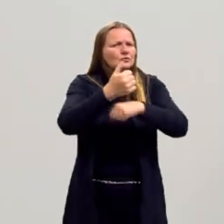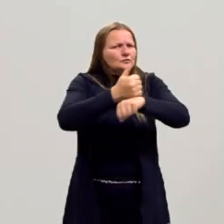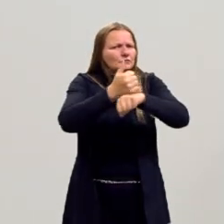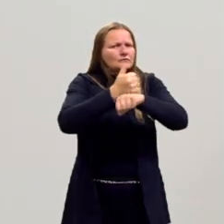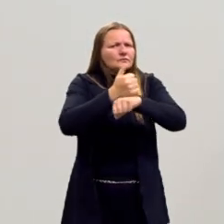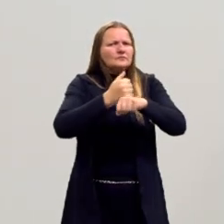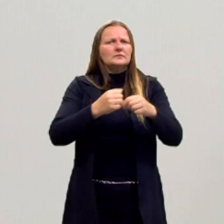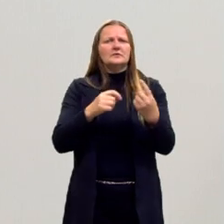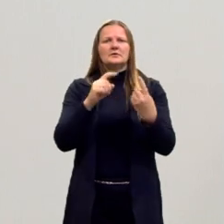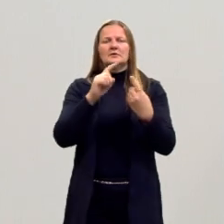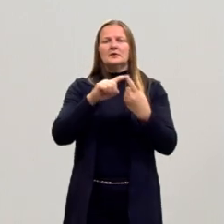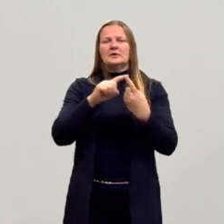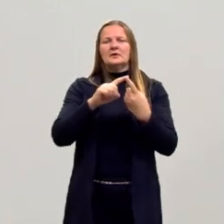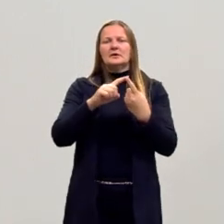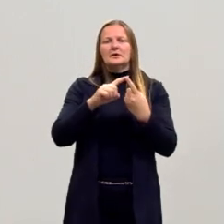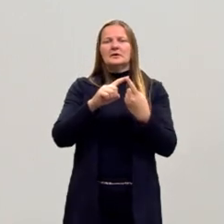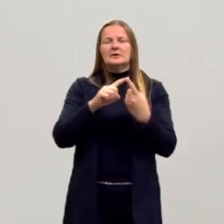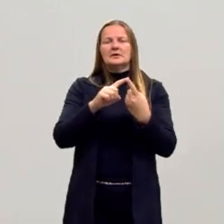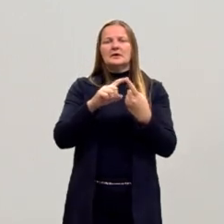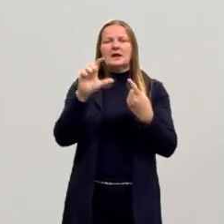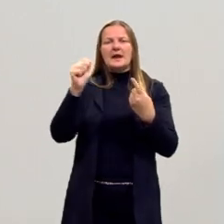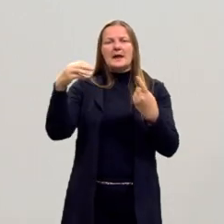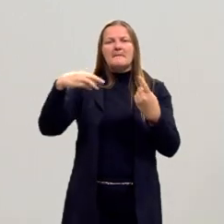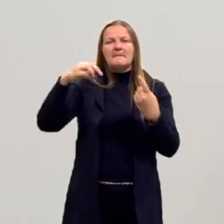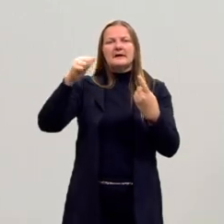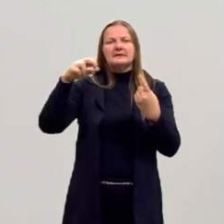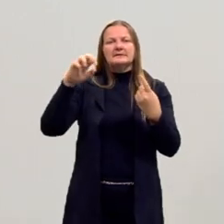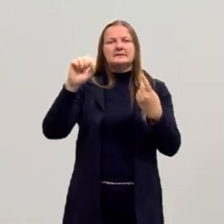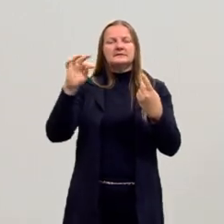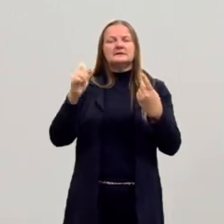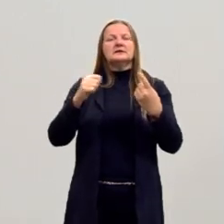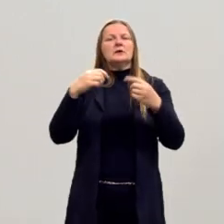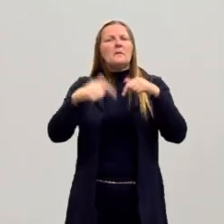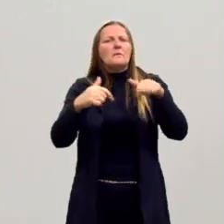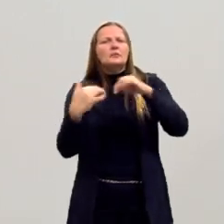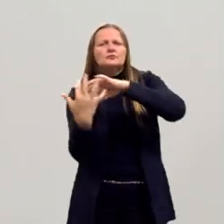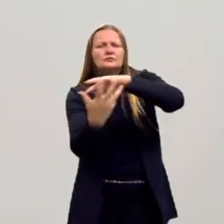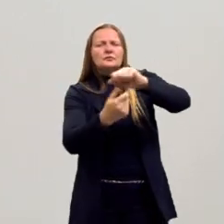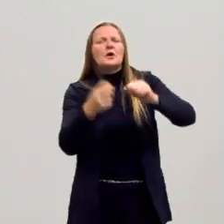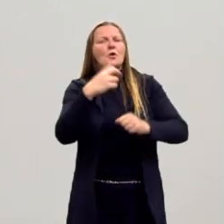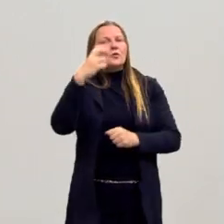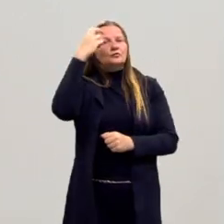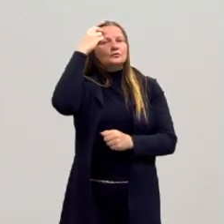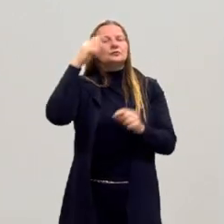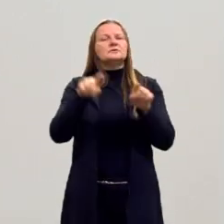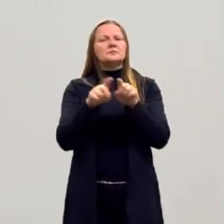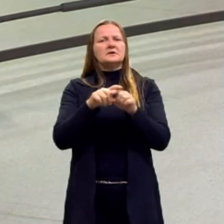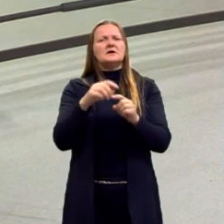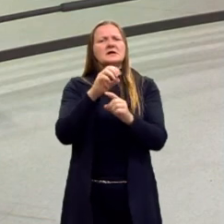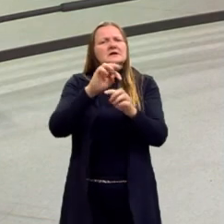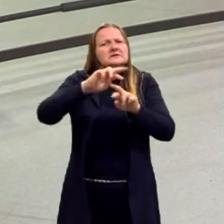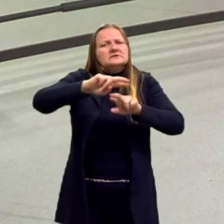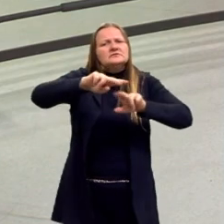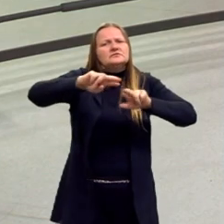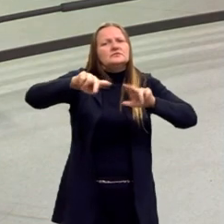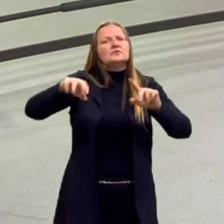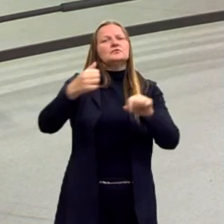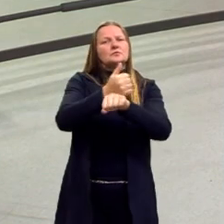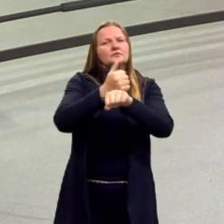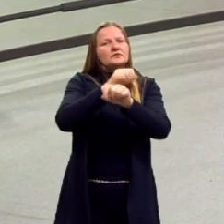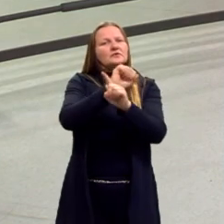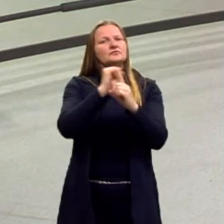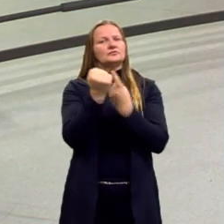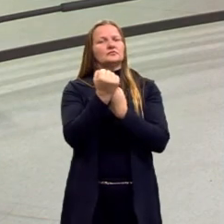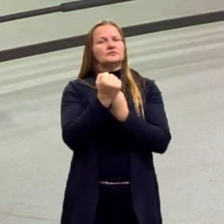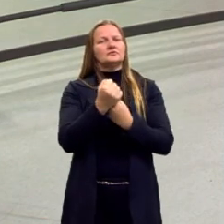o Damata fala um pouquinho desse mundo urbano, mundo do trabalho, da própria cultura. Então, vários sociólogos aí para a gente dar uma estudada.